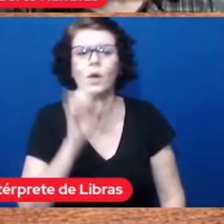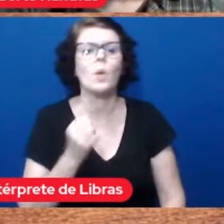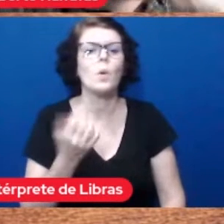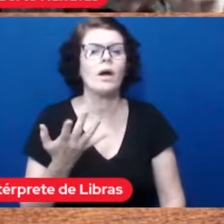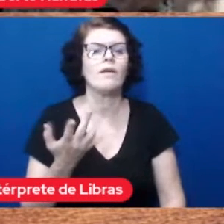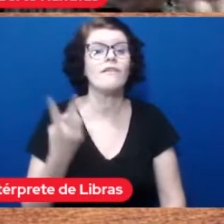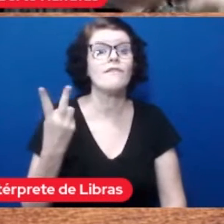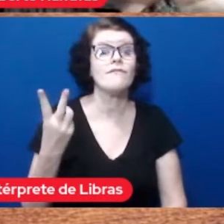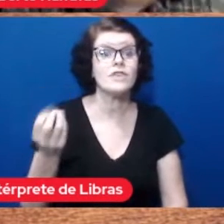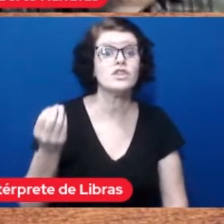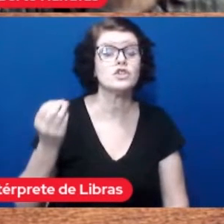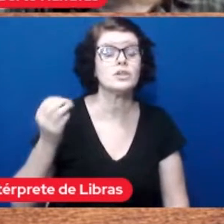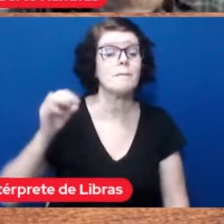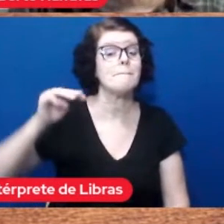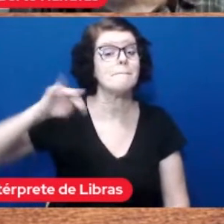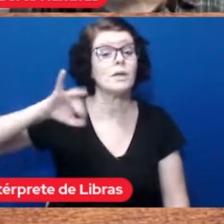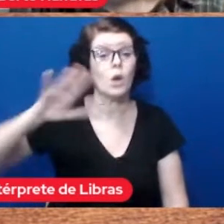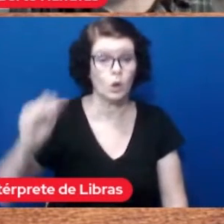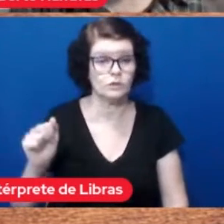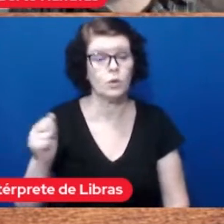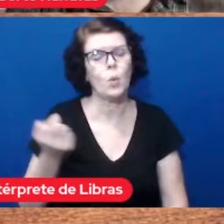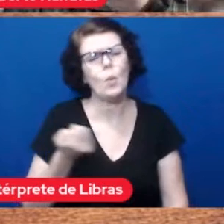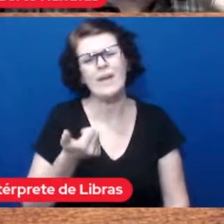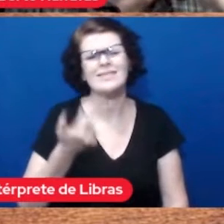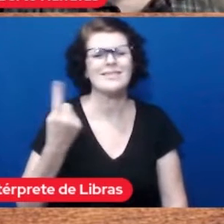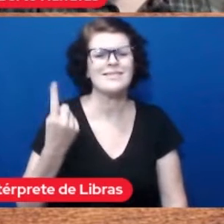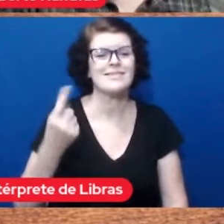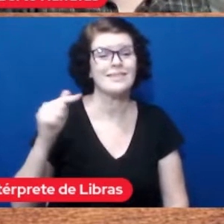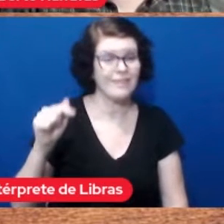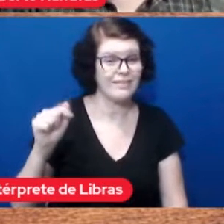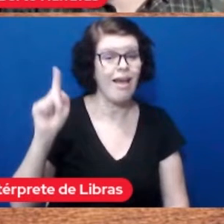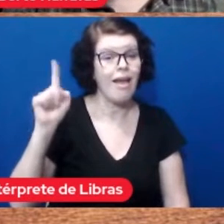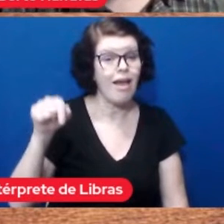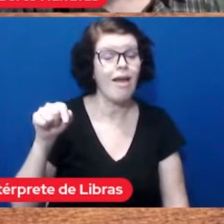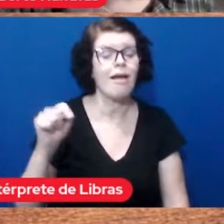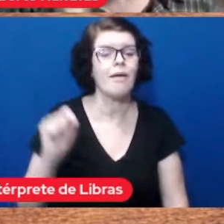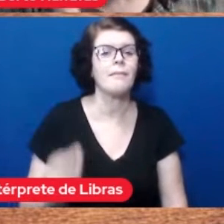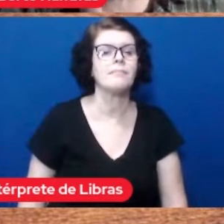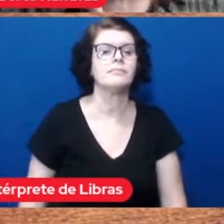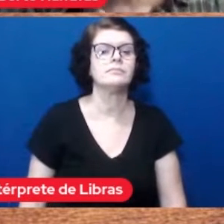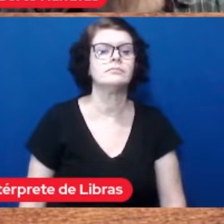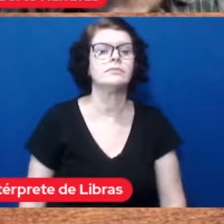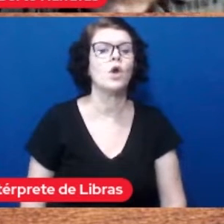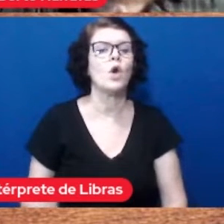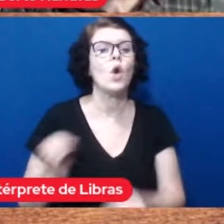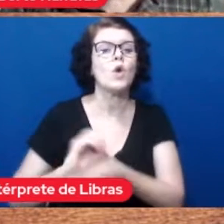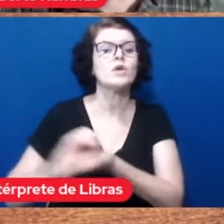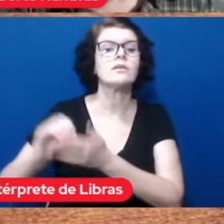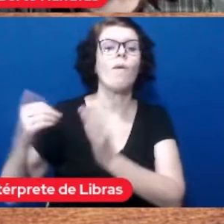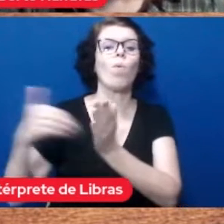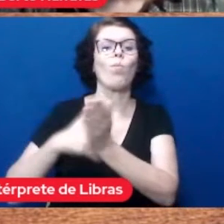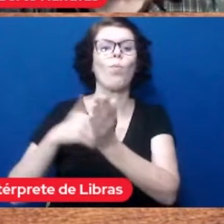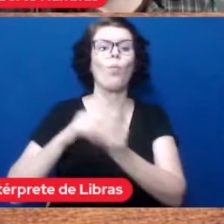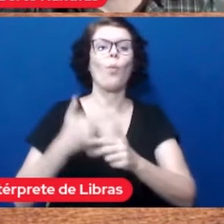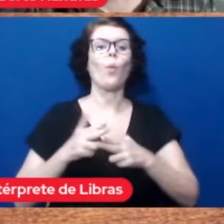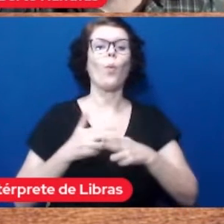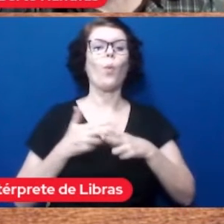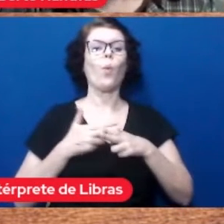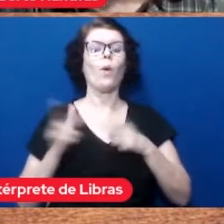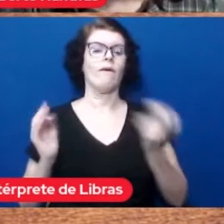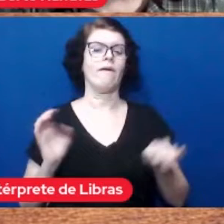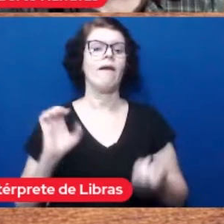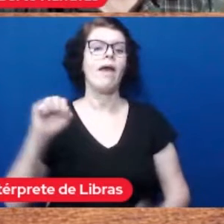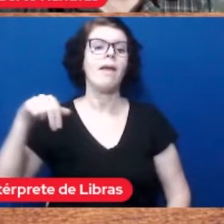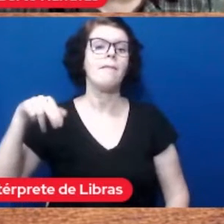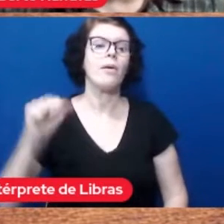quase 20 bilhões quase 17 bilhões 20 bilhões mais ou menos é aquele orçamento secreto que são as emendas do